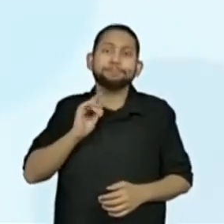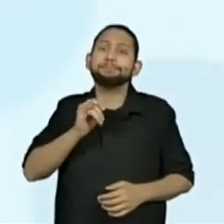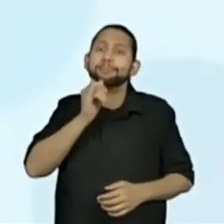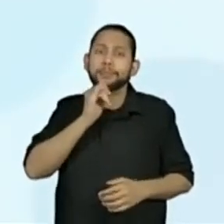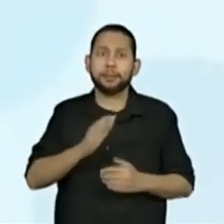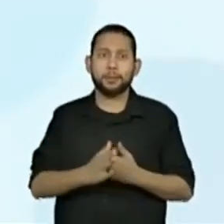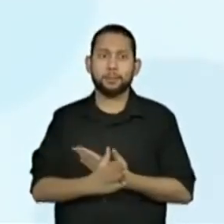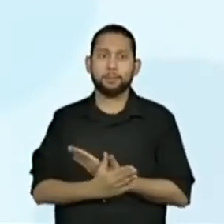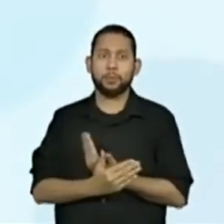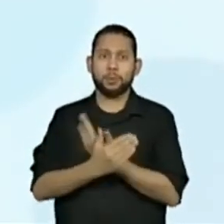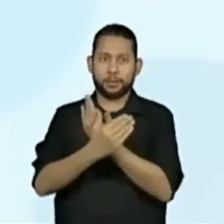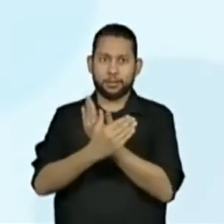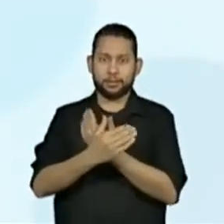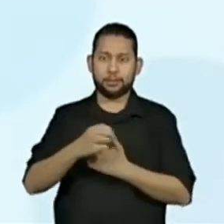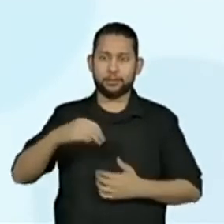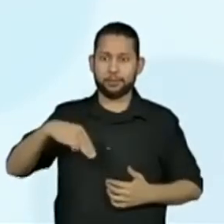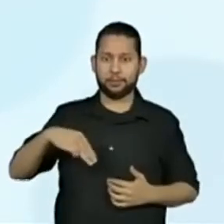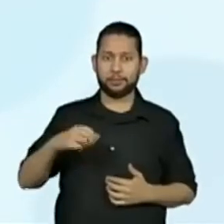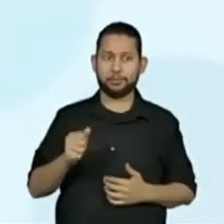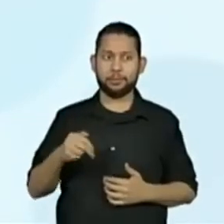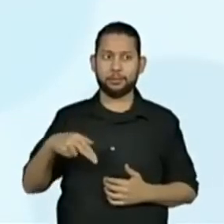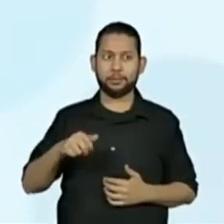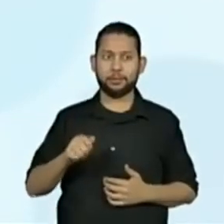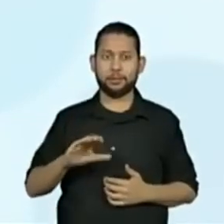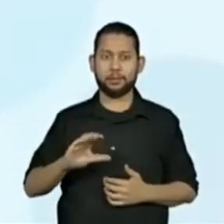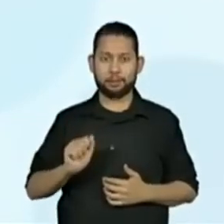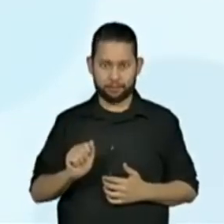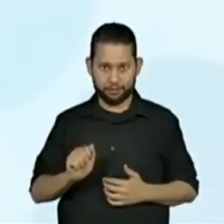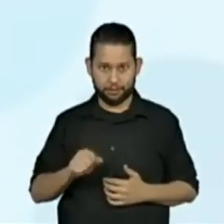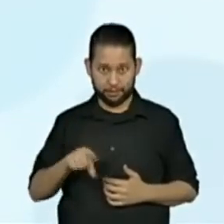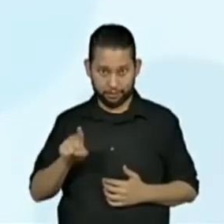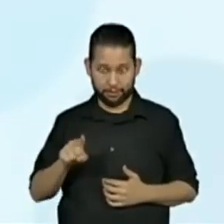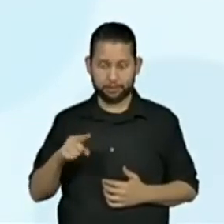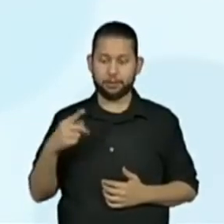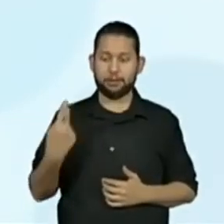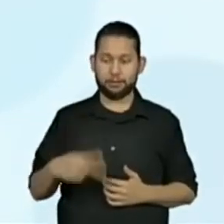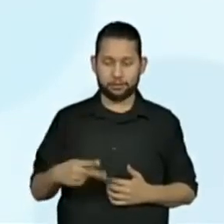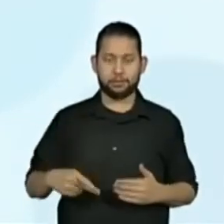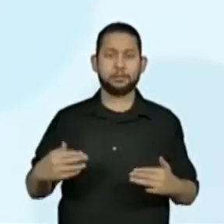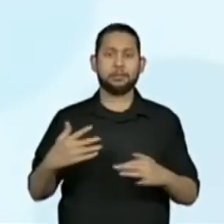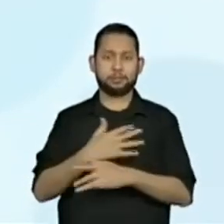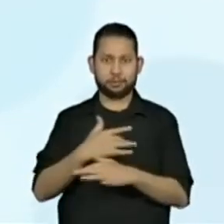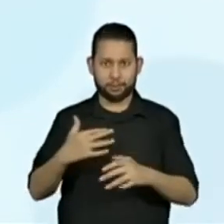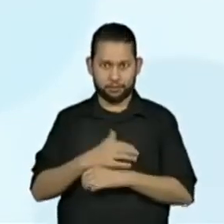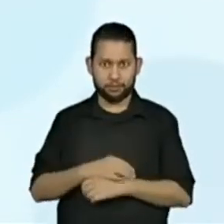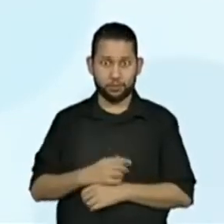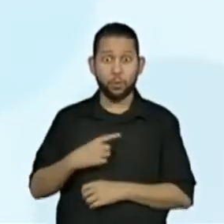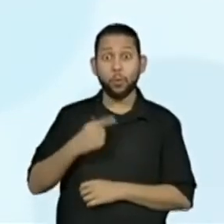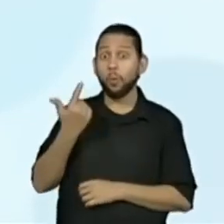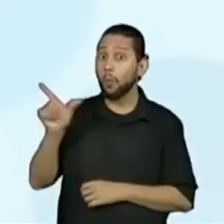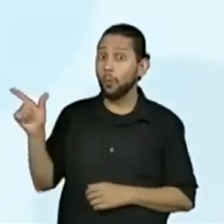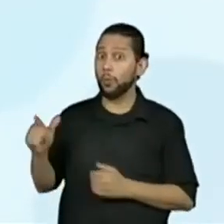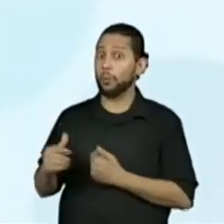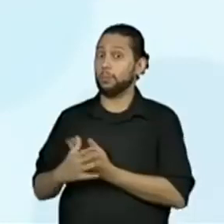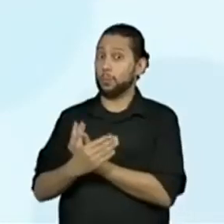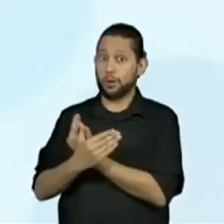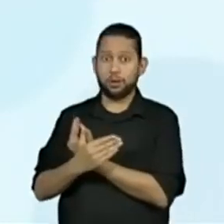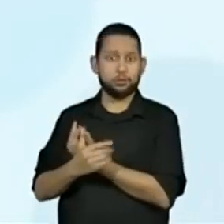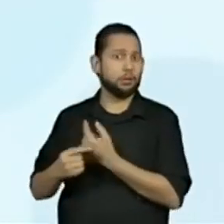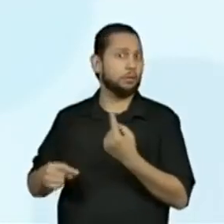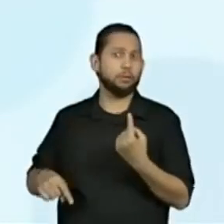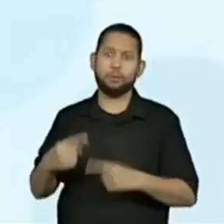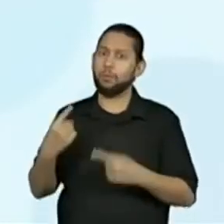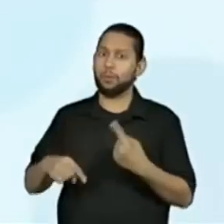Manacá, encontrada nas cidades. Mas outras não aguentam os efeitos da poluição.